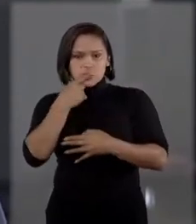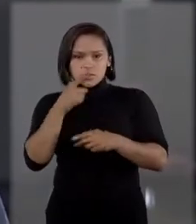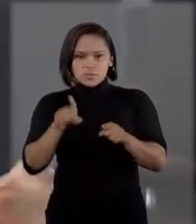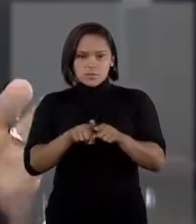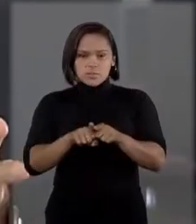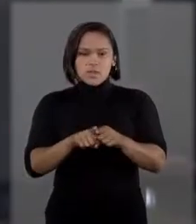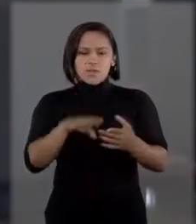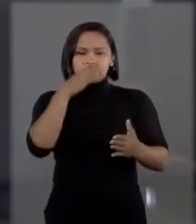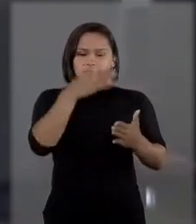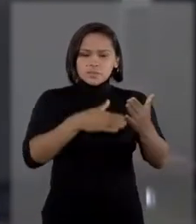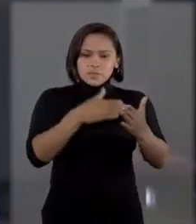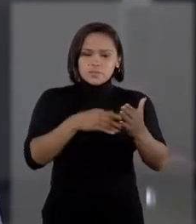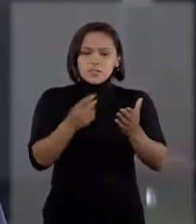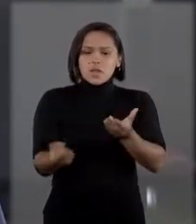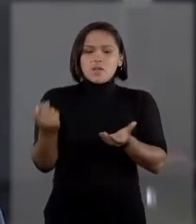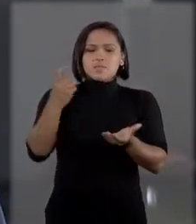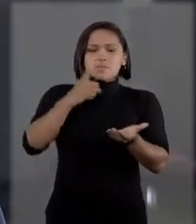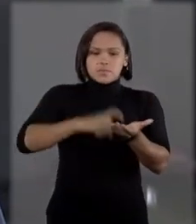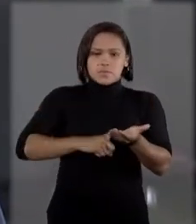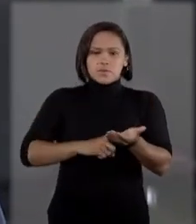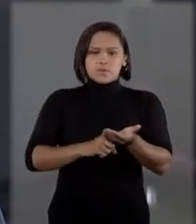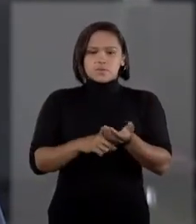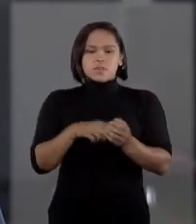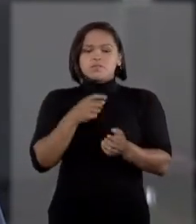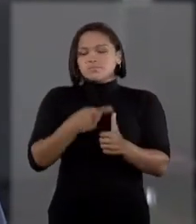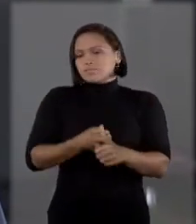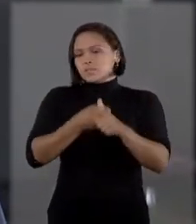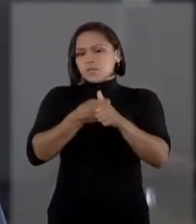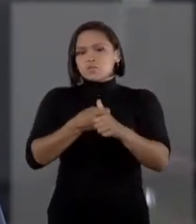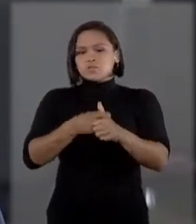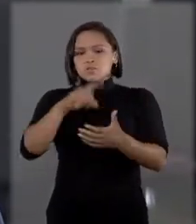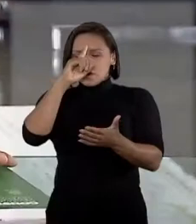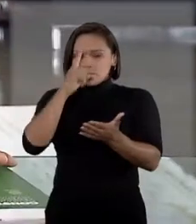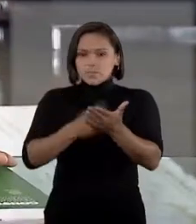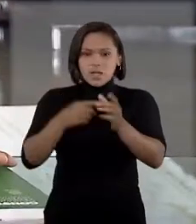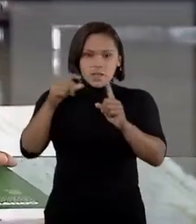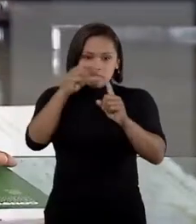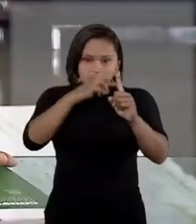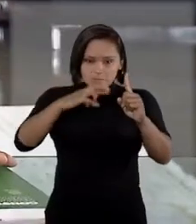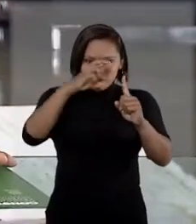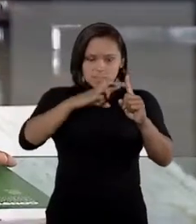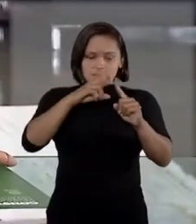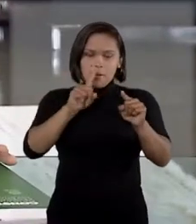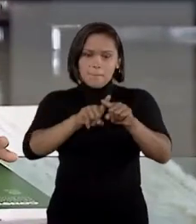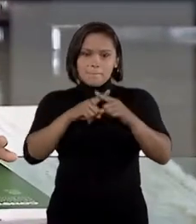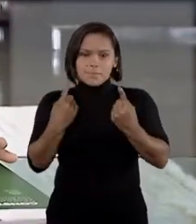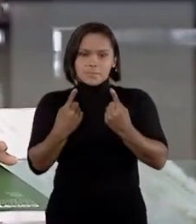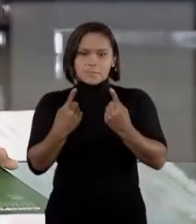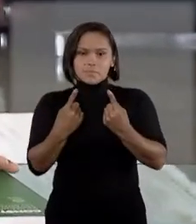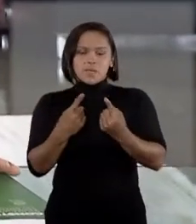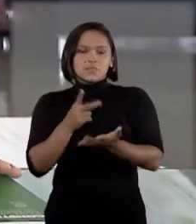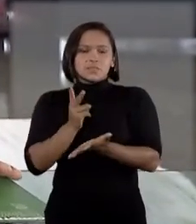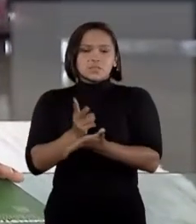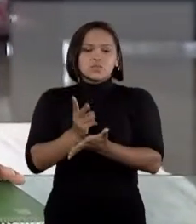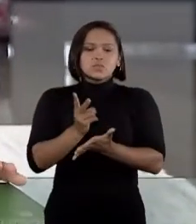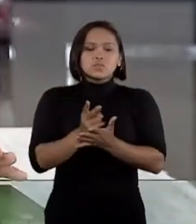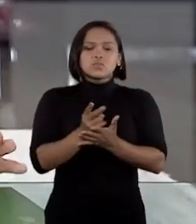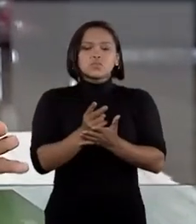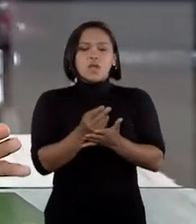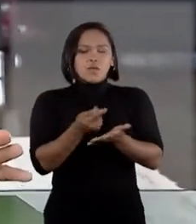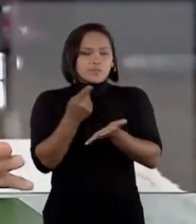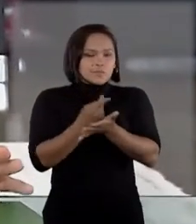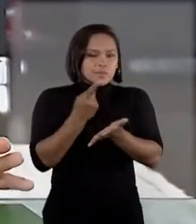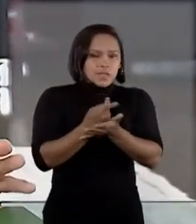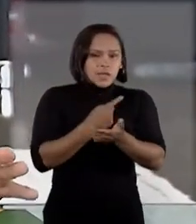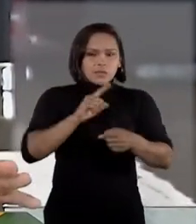deferimento da recuperação judicial não suspende a execução fiscal. Mas os atos de constrição e de alienação de